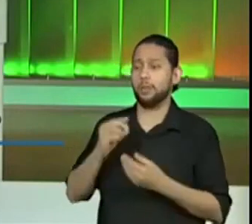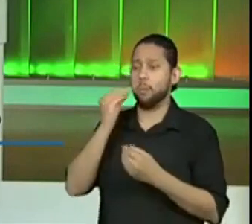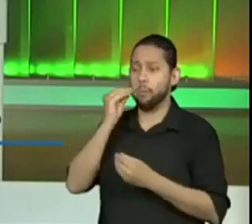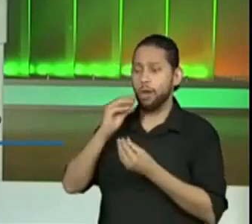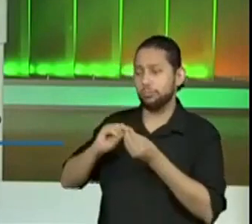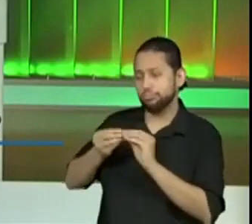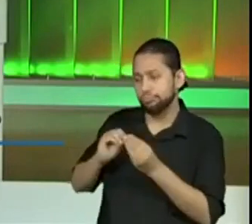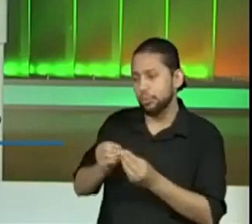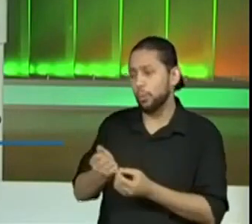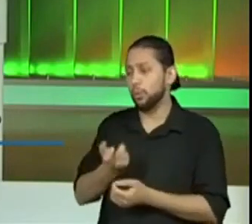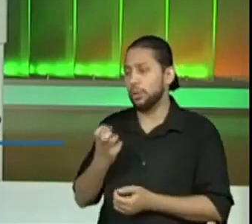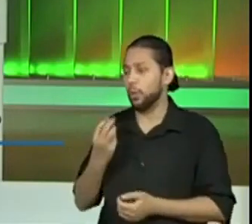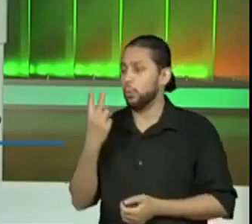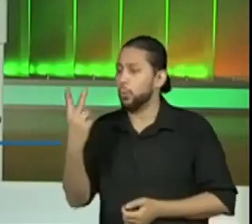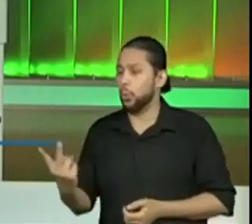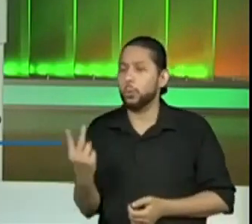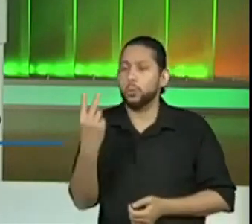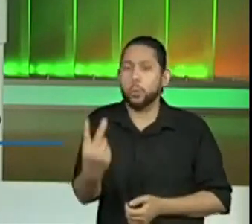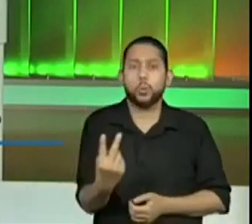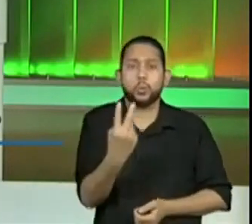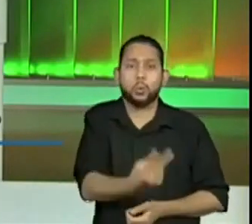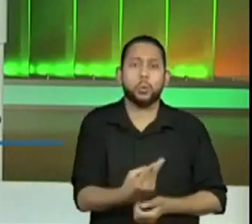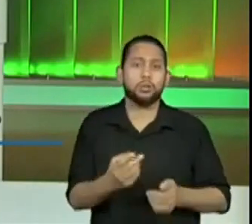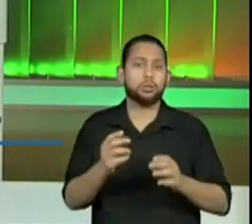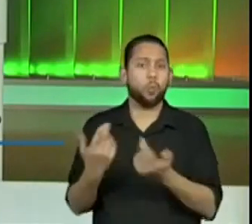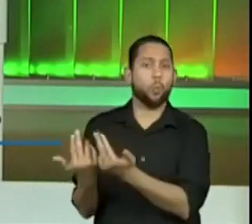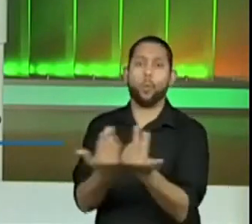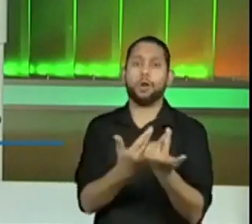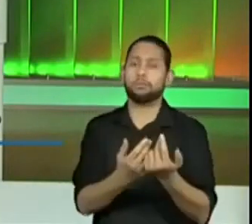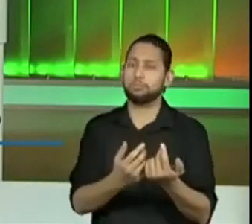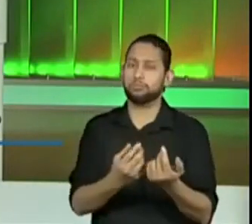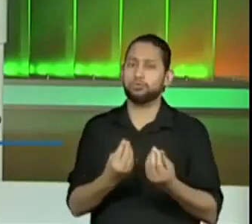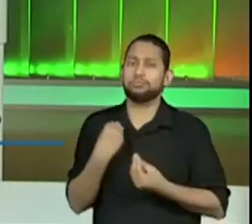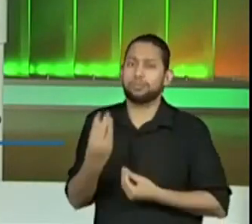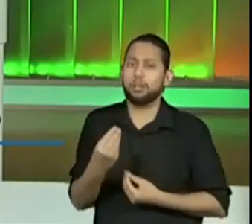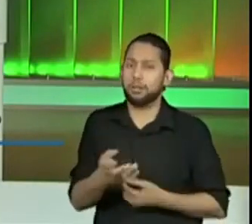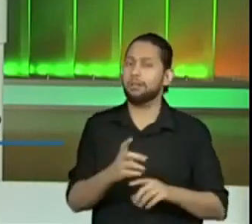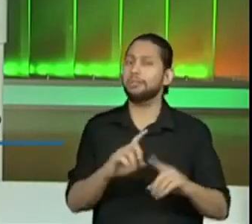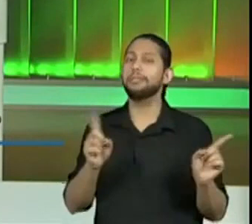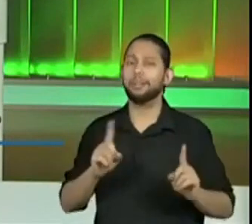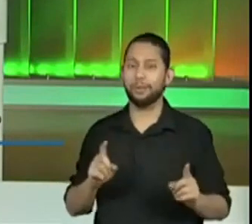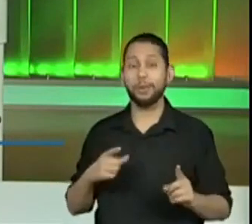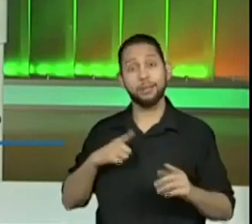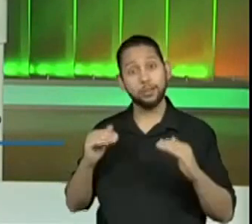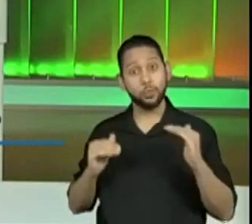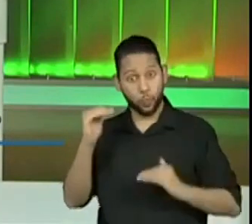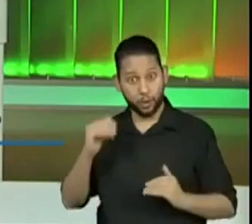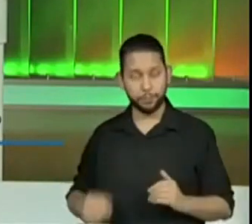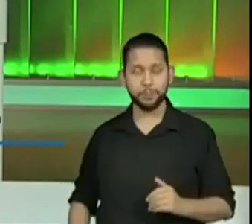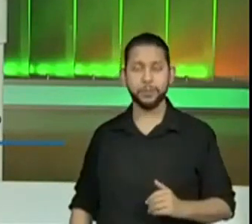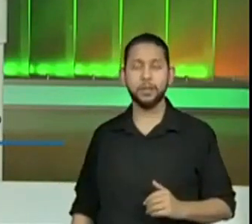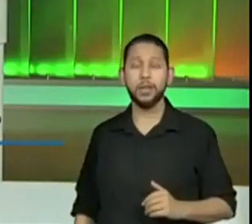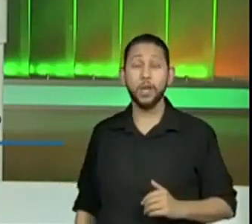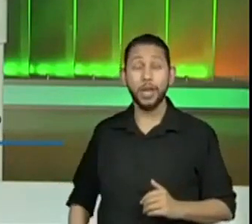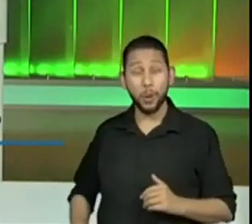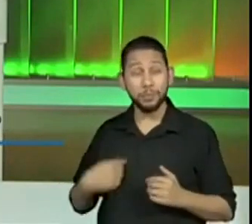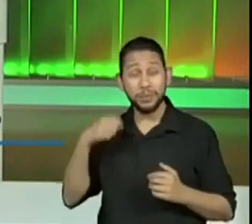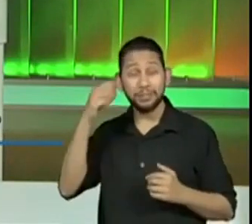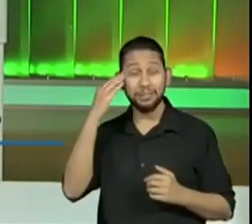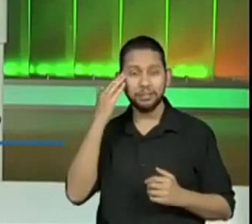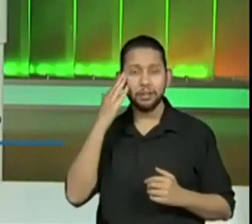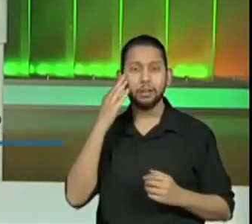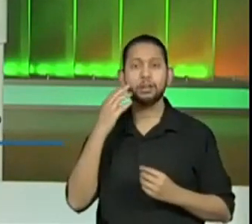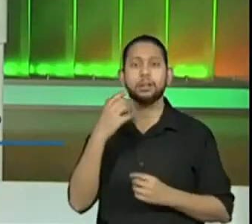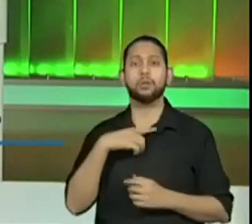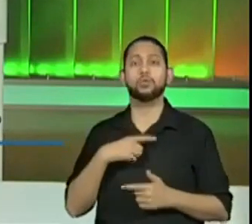podendo haver a partilha desigual. Lembrando que assim, vamos lá. A gente primeiro precisa fazer a partilha por quanto a gente quer dividir. No caso,